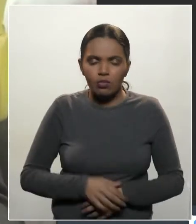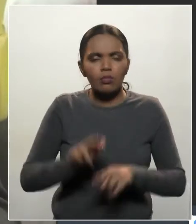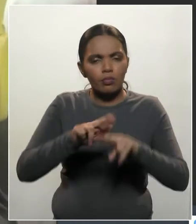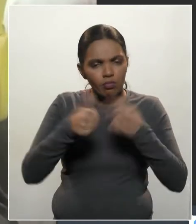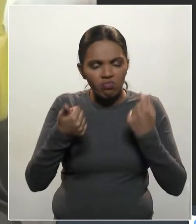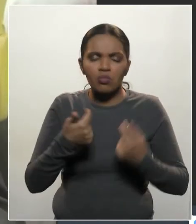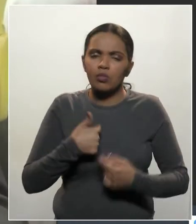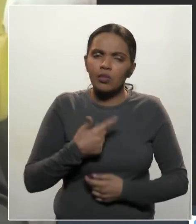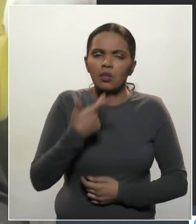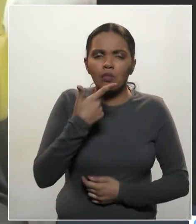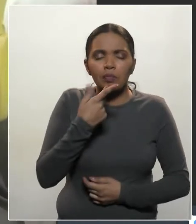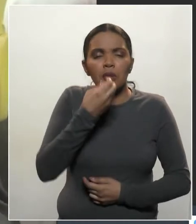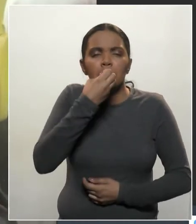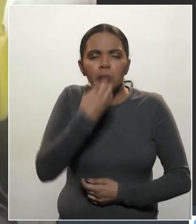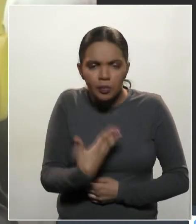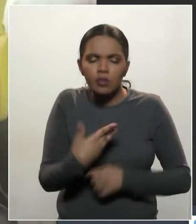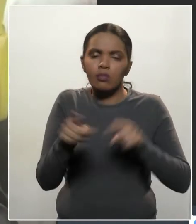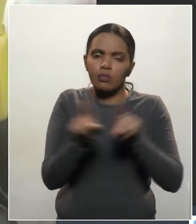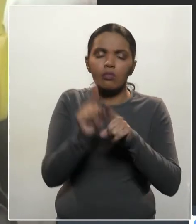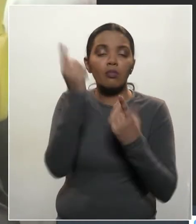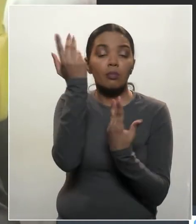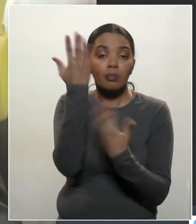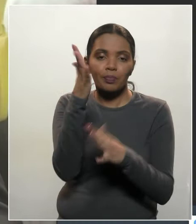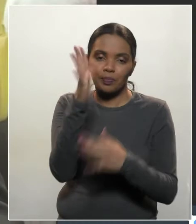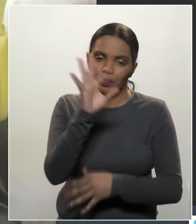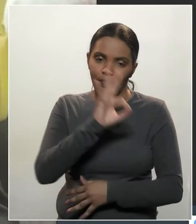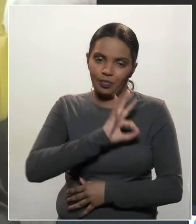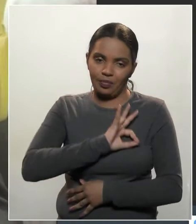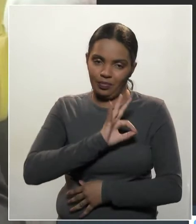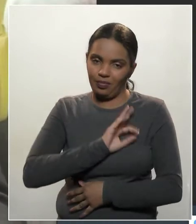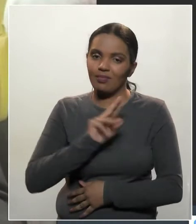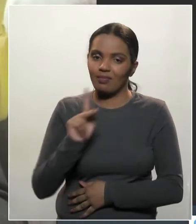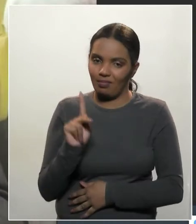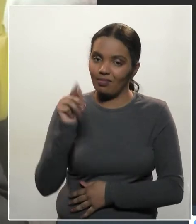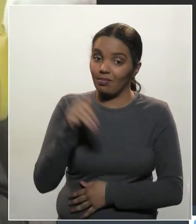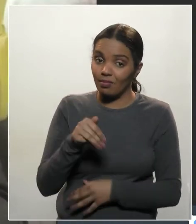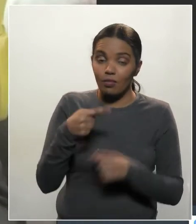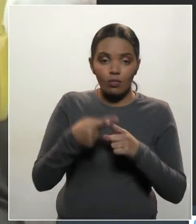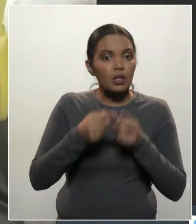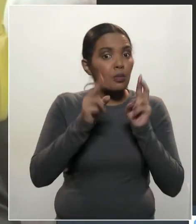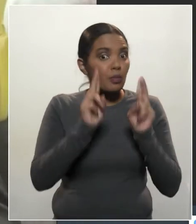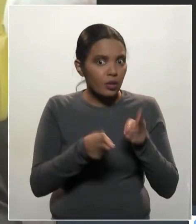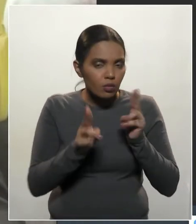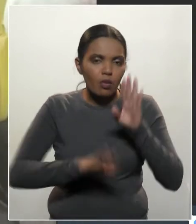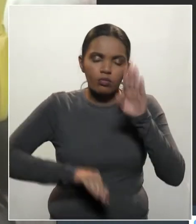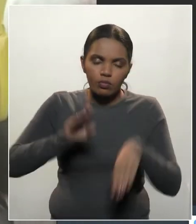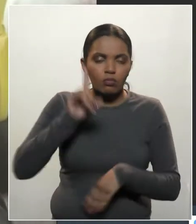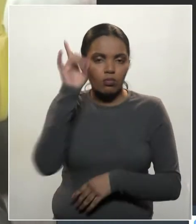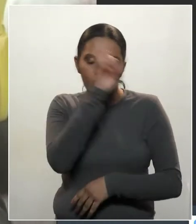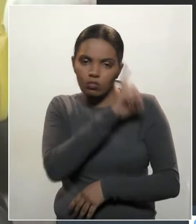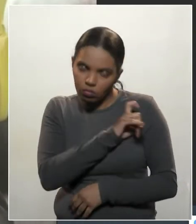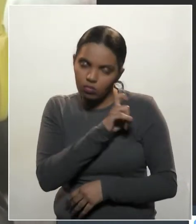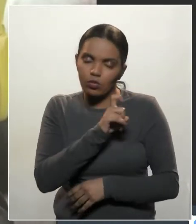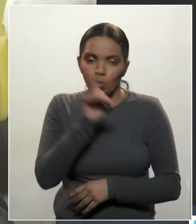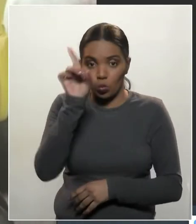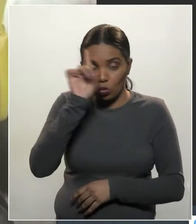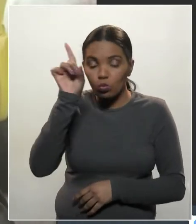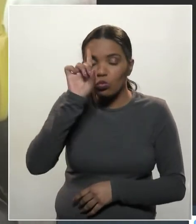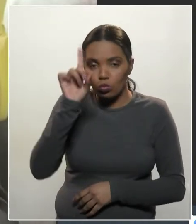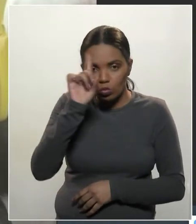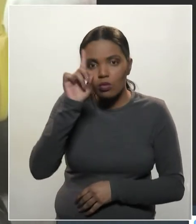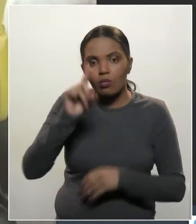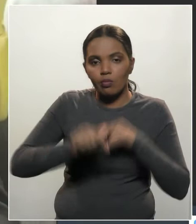enaltecer, quero parabenizar os nossos policiais militares, mesmo diante de todas as dificuldades enfrentadas no dia a dia,